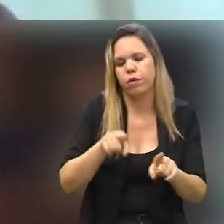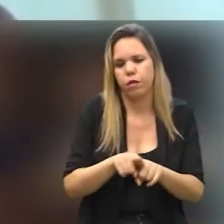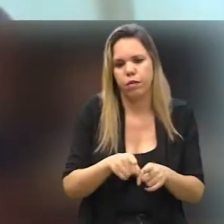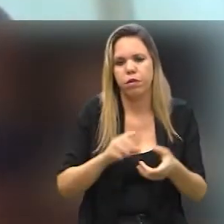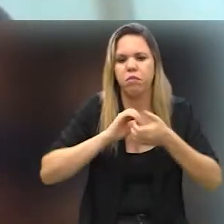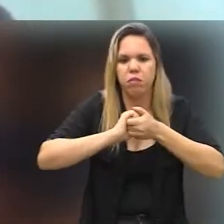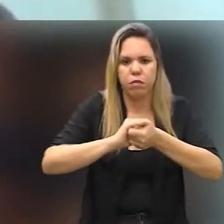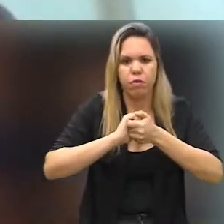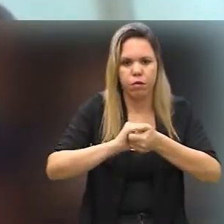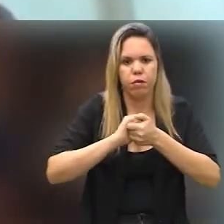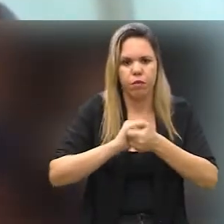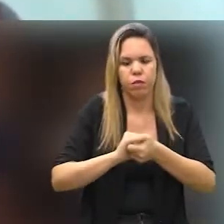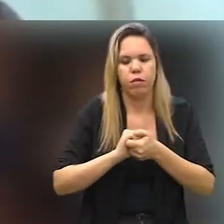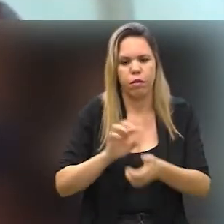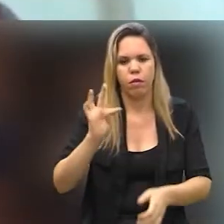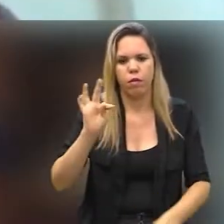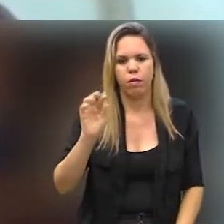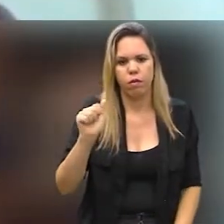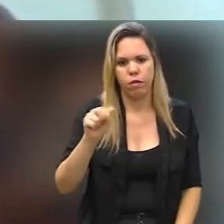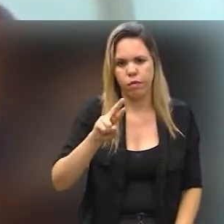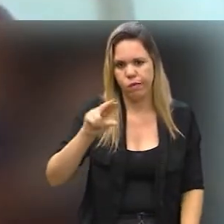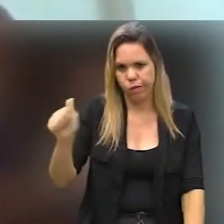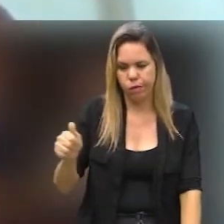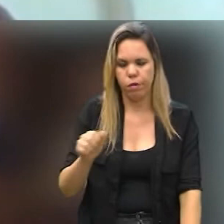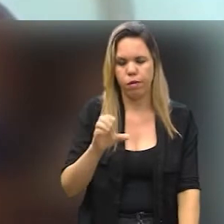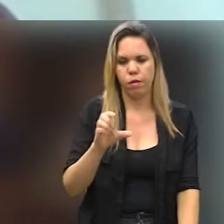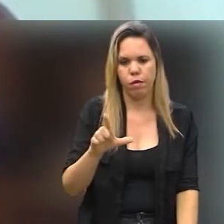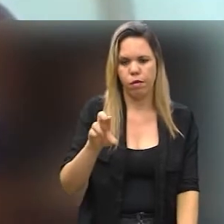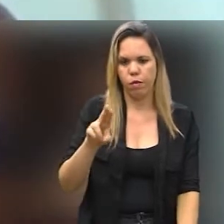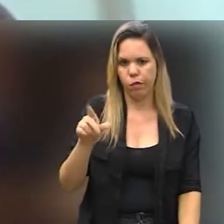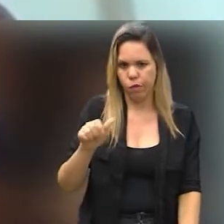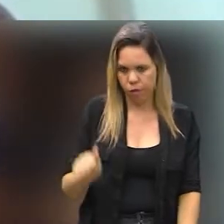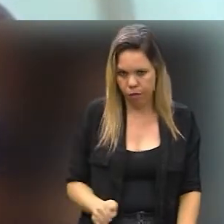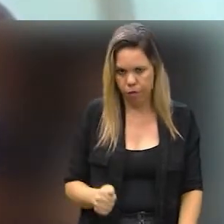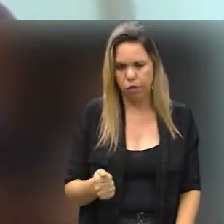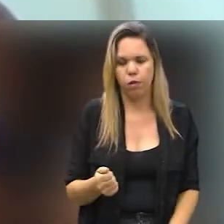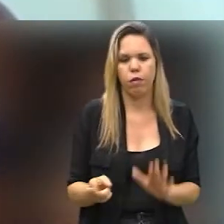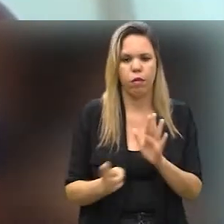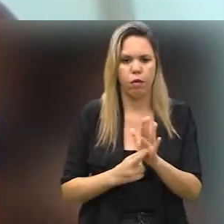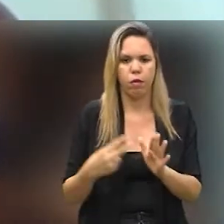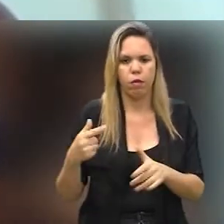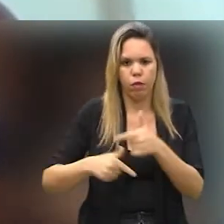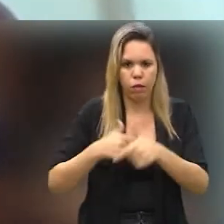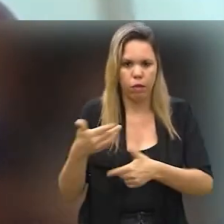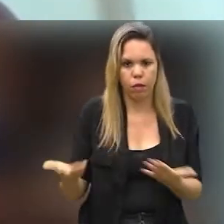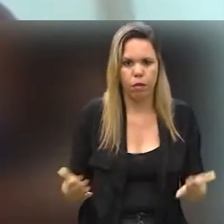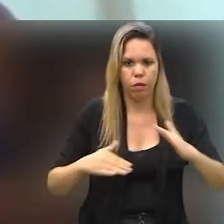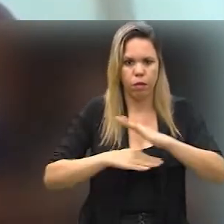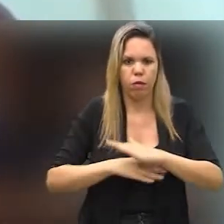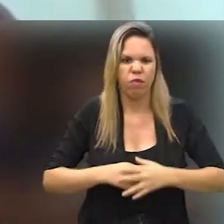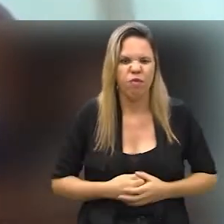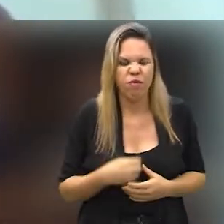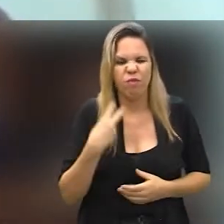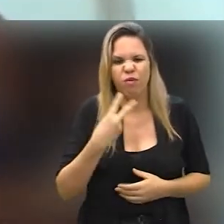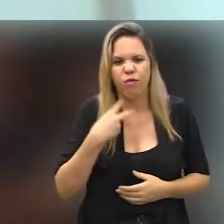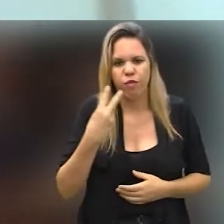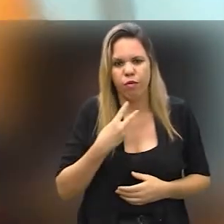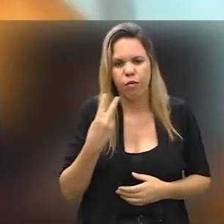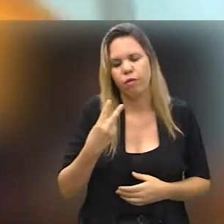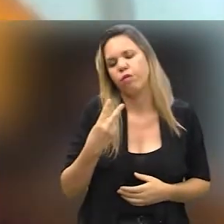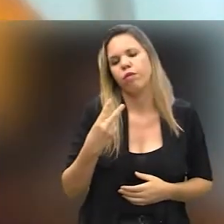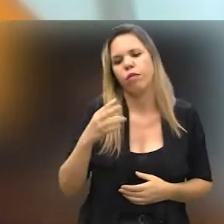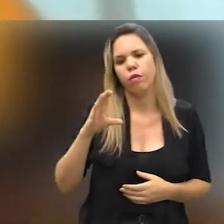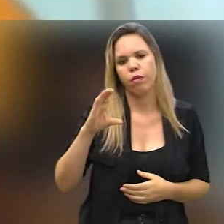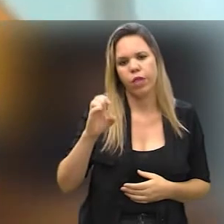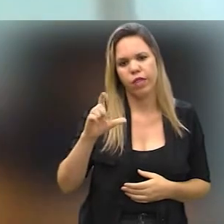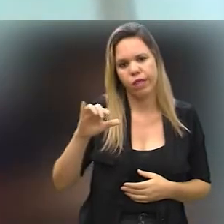criado, cumprimentar também a Tamara e a Cleusa, que representam dois mandatos muito importantes aqui na nossa casa, do